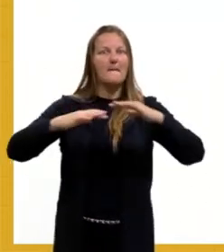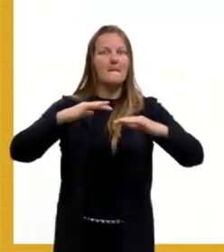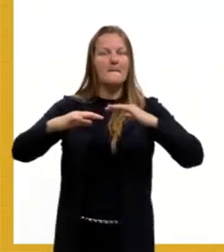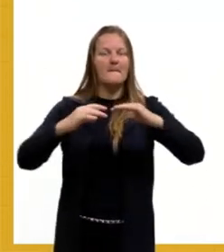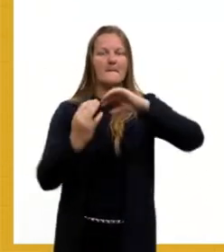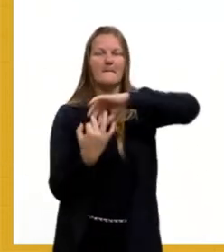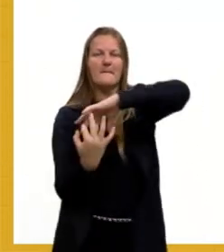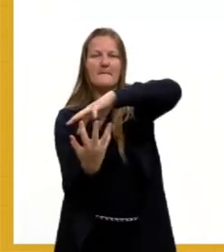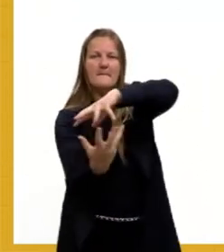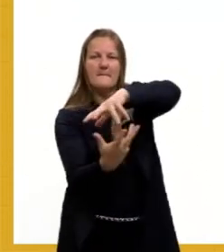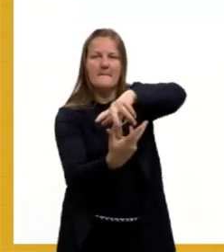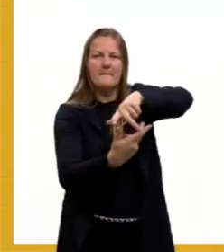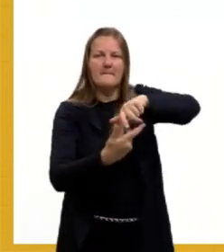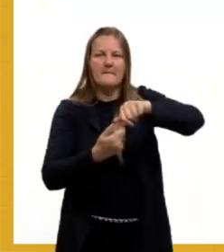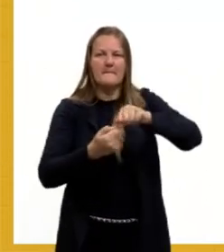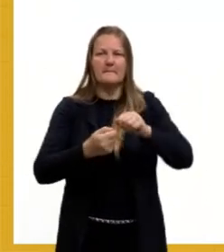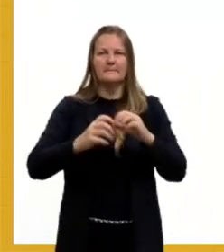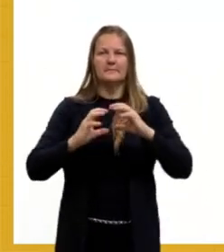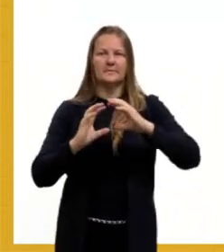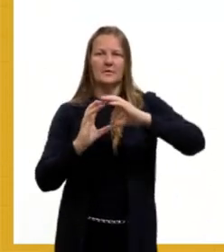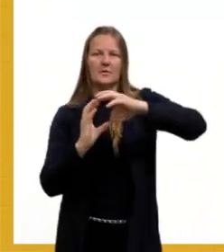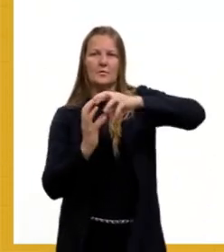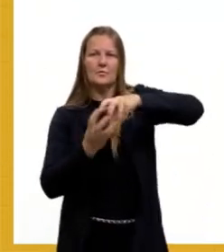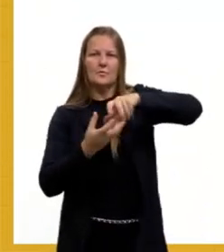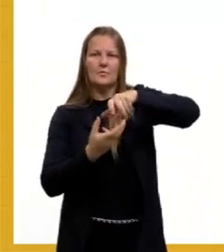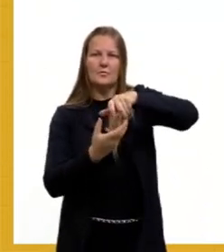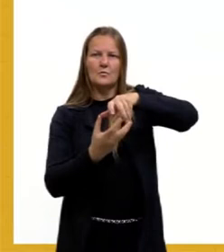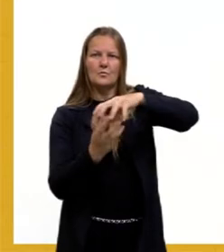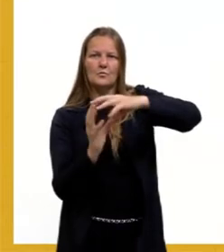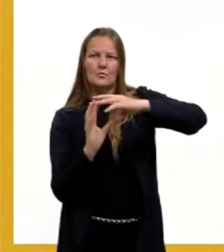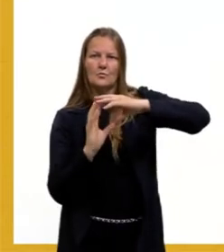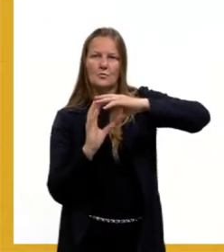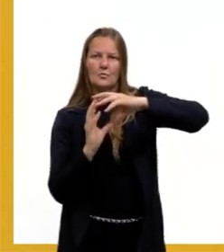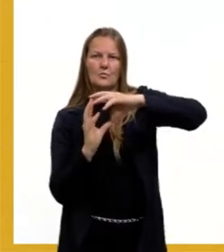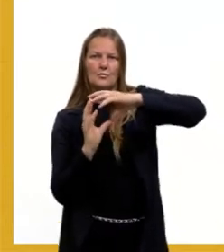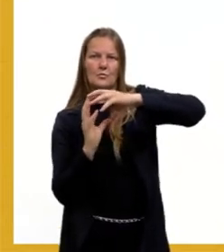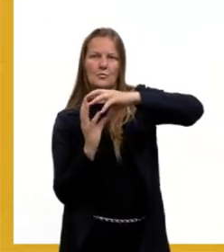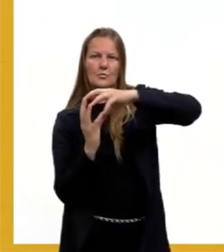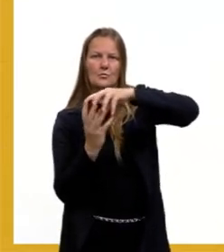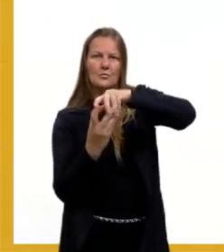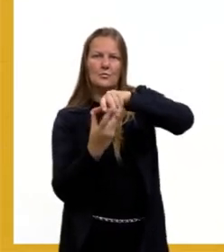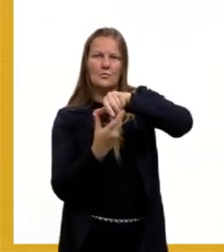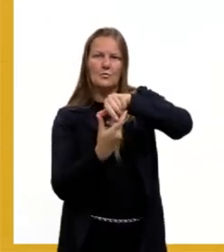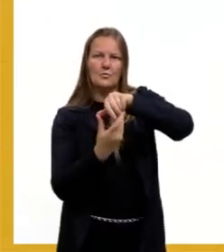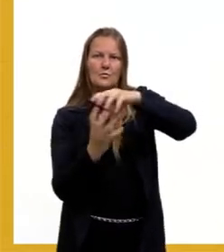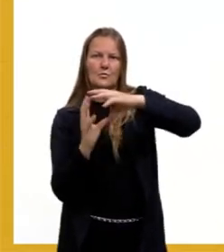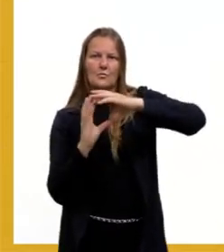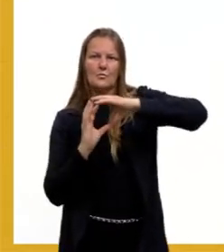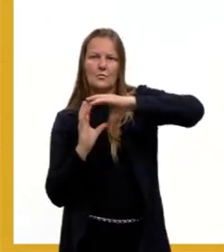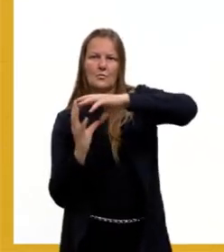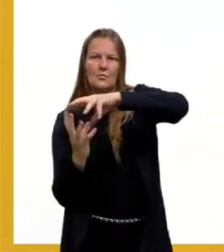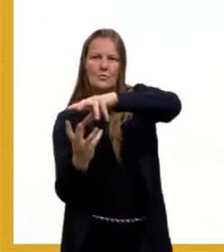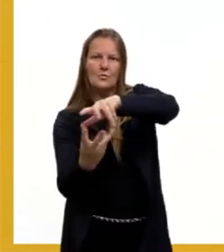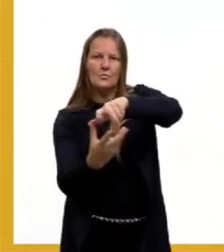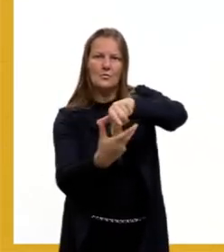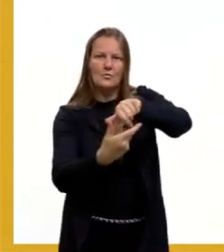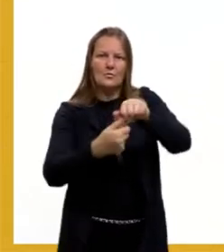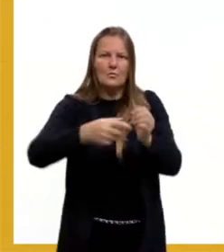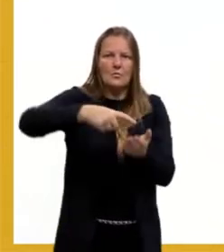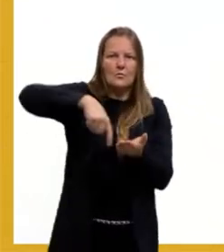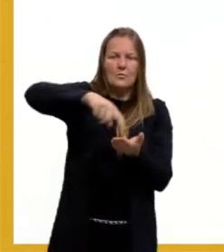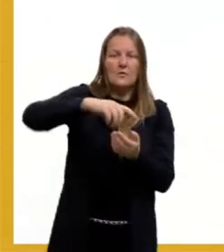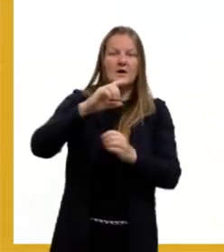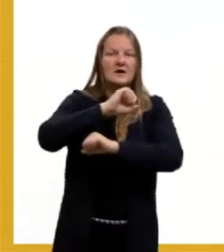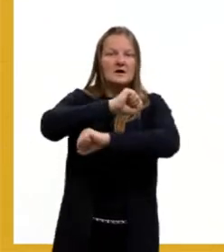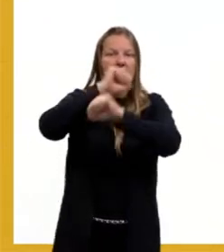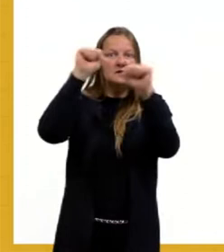Terra, né, então, a rotação dura 24 horas, tá, então, ela vai dar os dias e às noites e também, né,